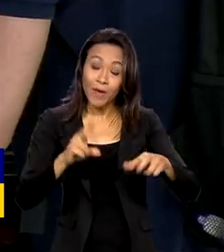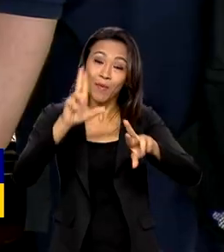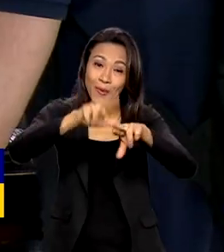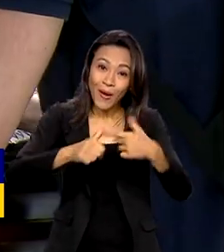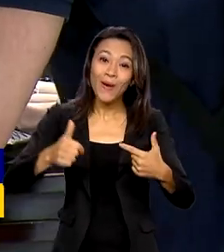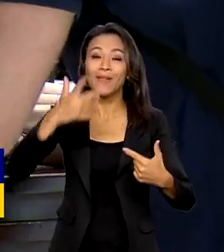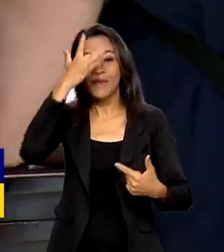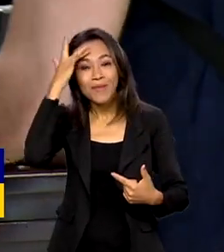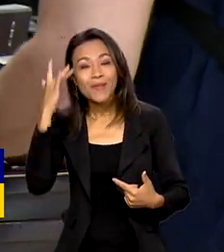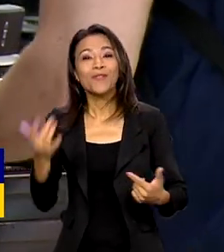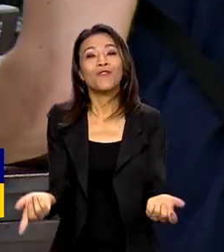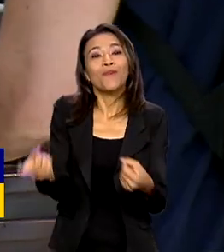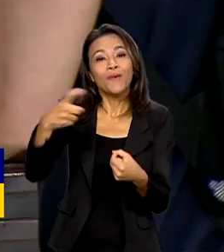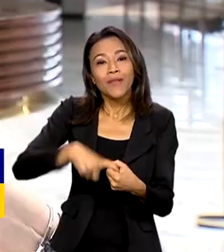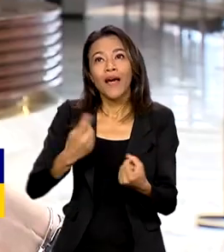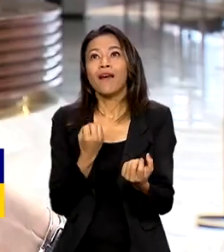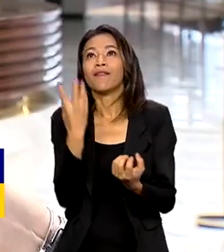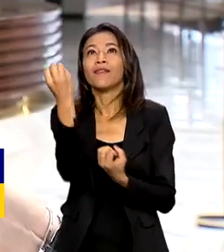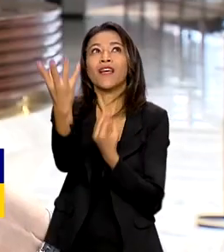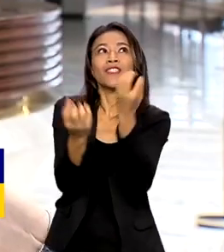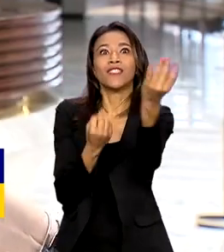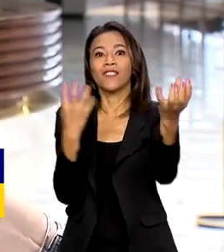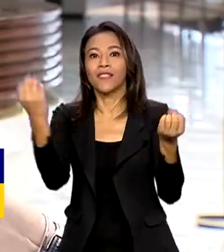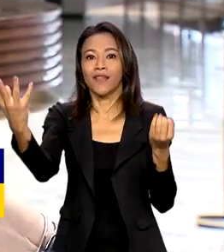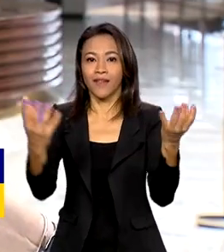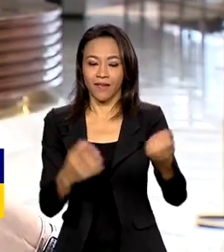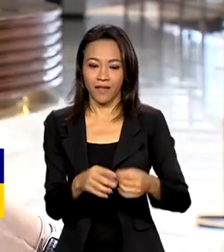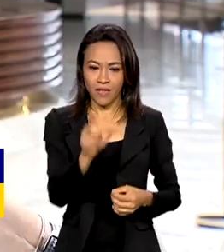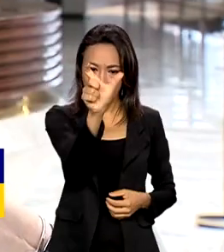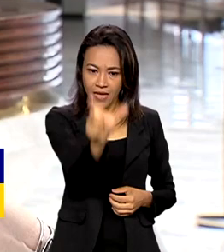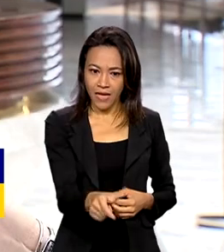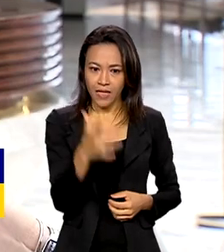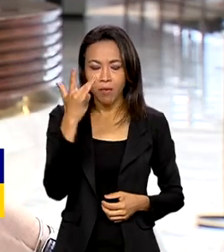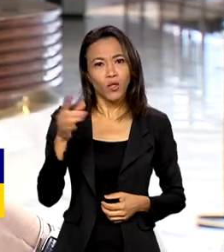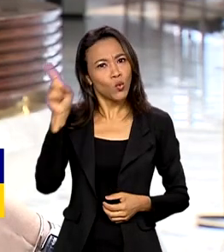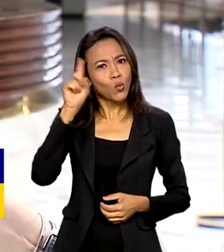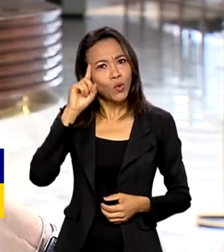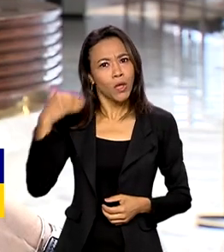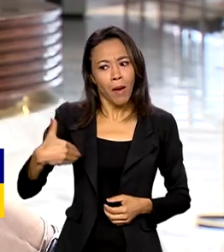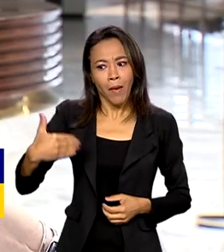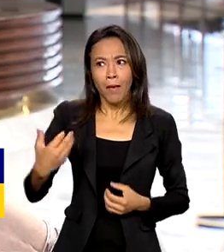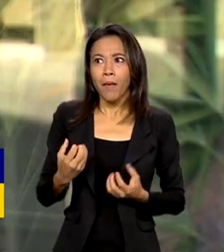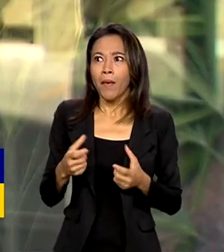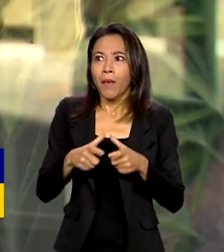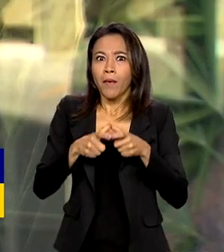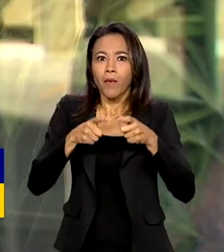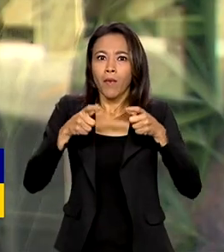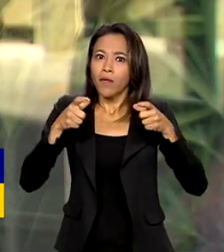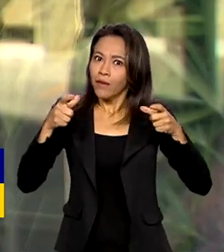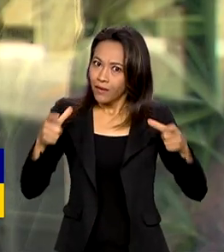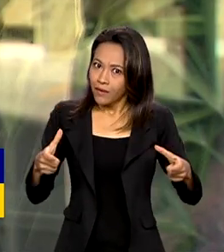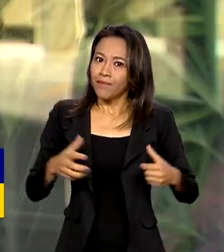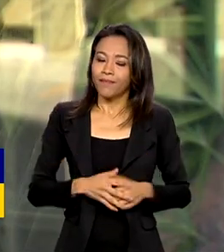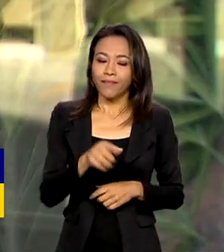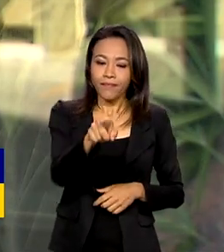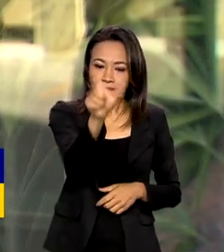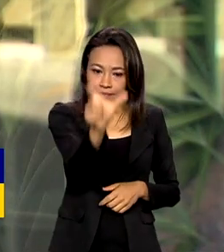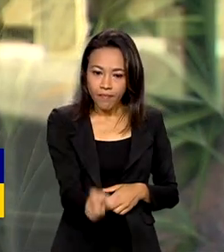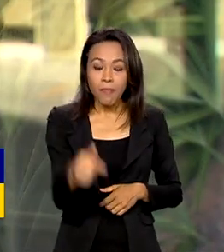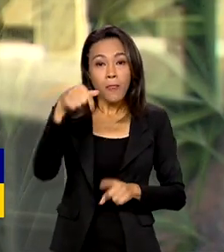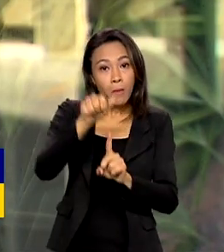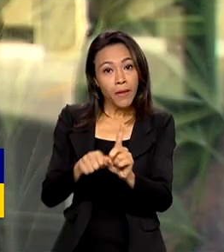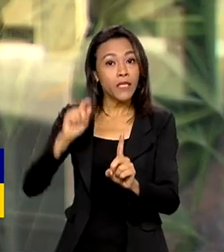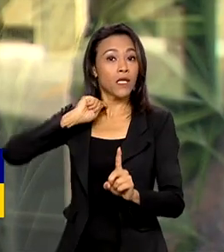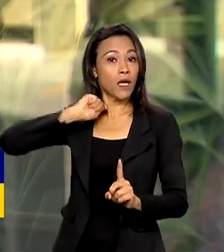passeios depois do fim da pandemia. A demanda cada dia que passa, especialmente neste ano, está muito maior. Só em abril, o setor de turismo